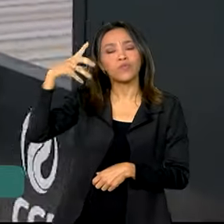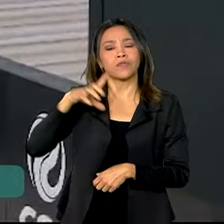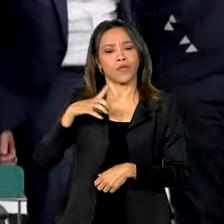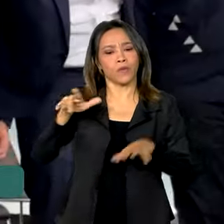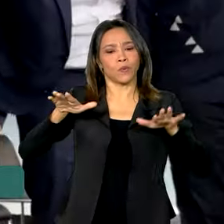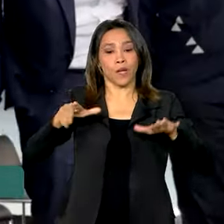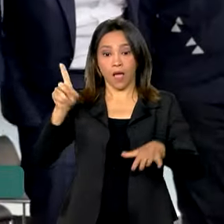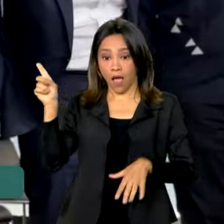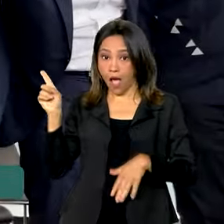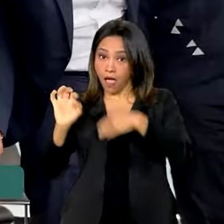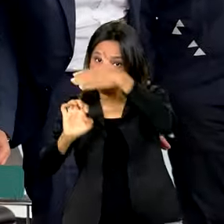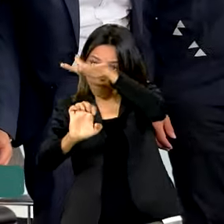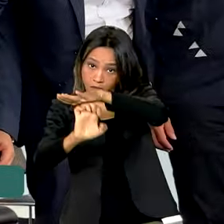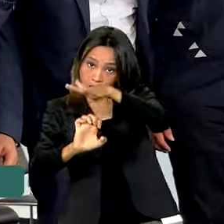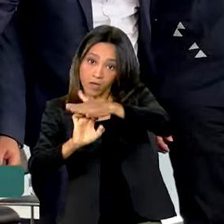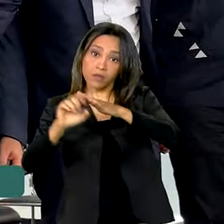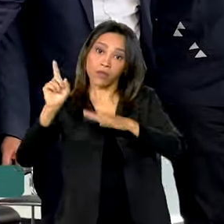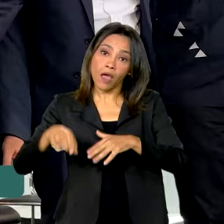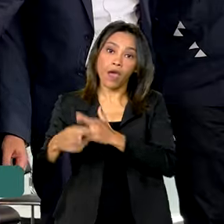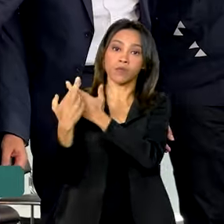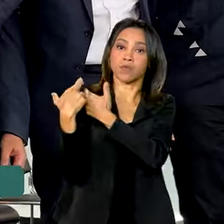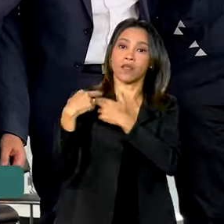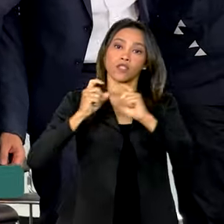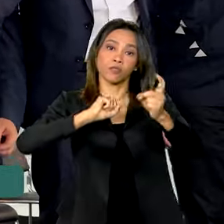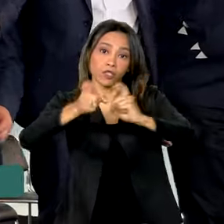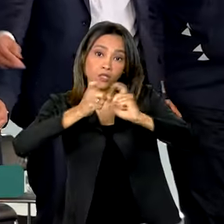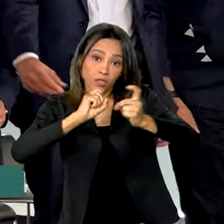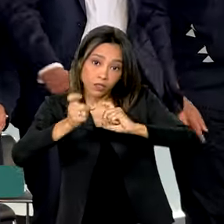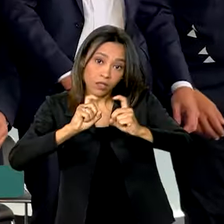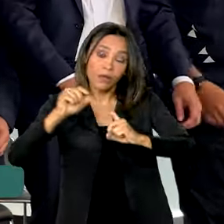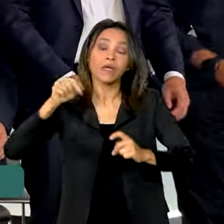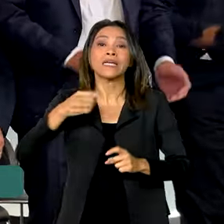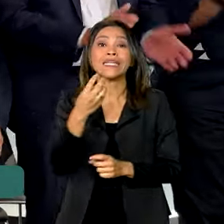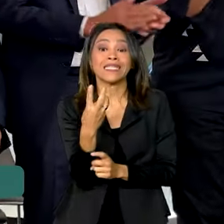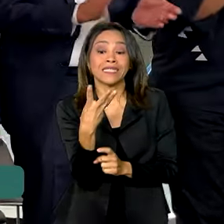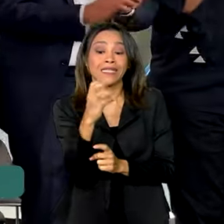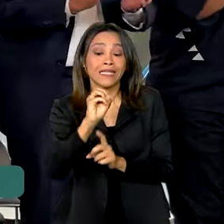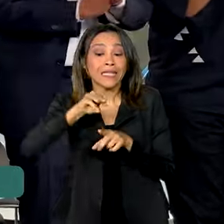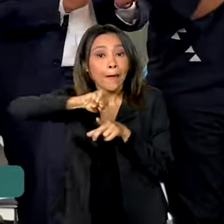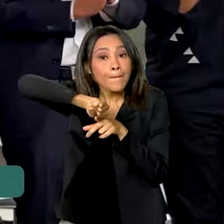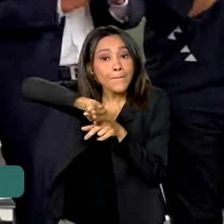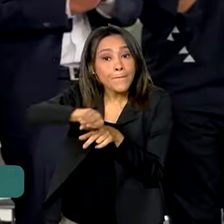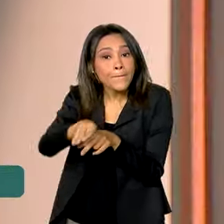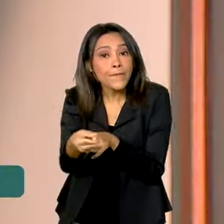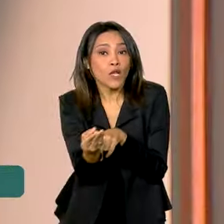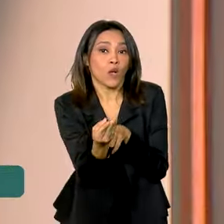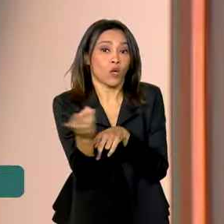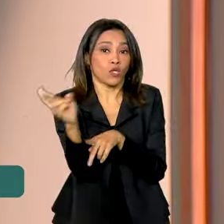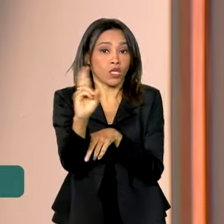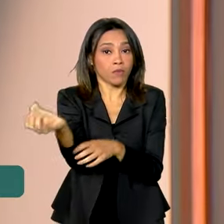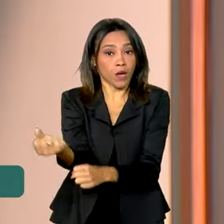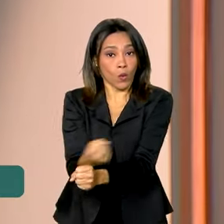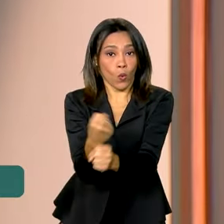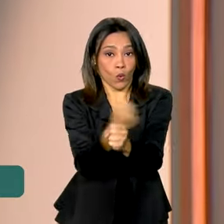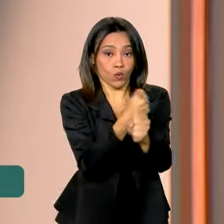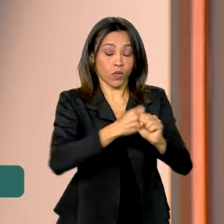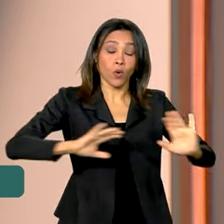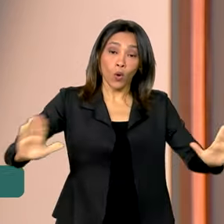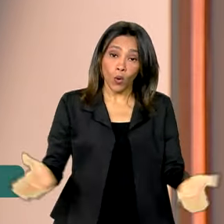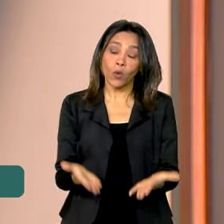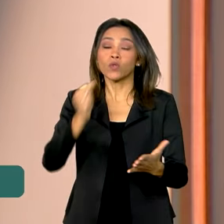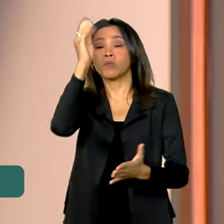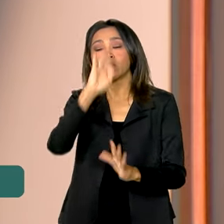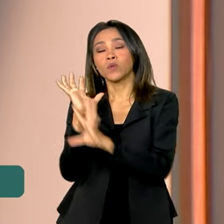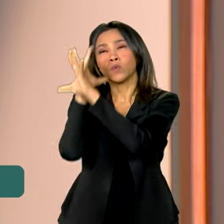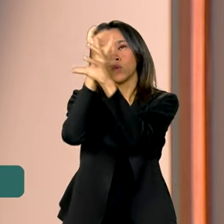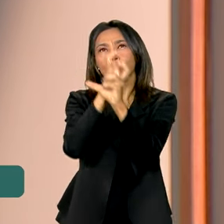A concessionária, que administra a rodovia, investiu 30 milhões de reais na obra. Hoje, o Brasil conta com um total de